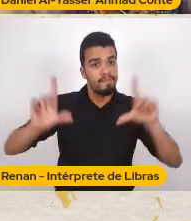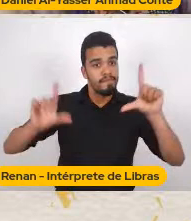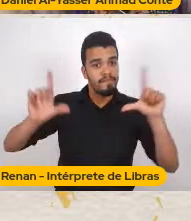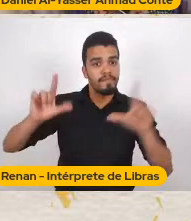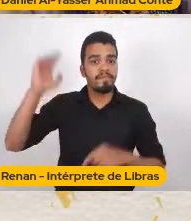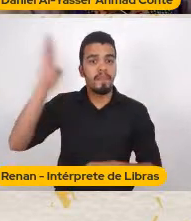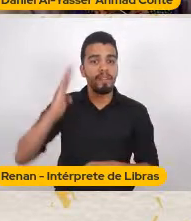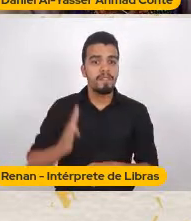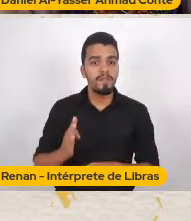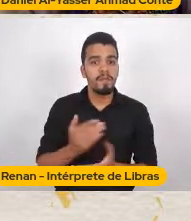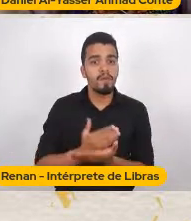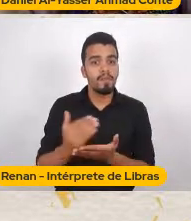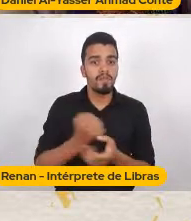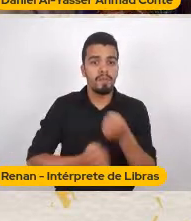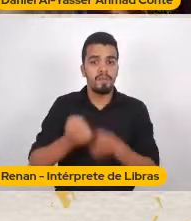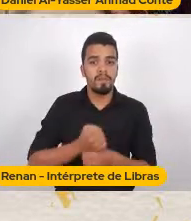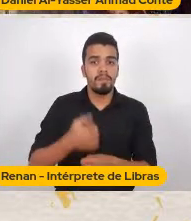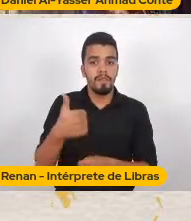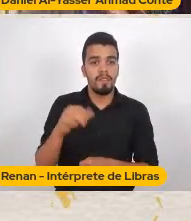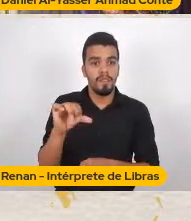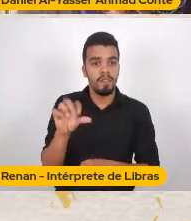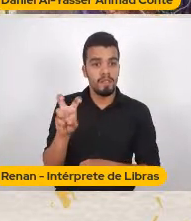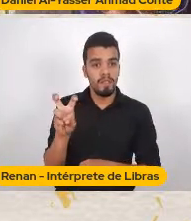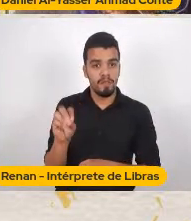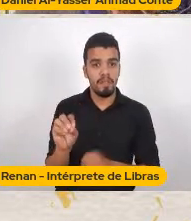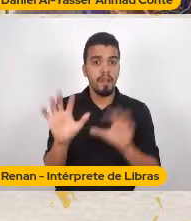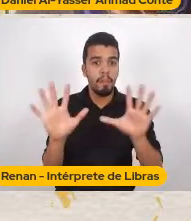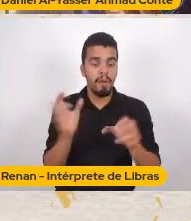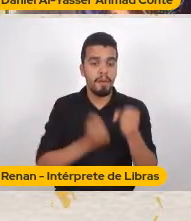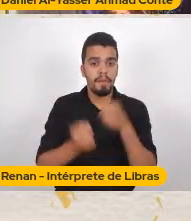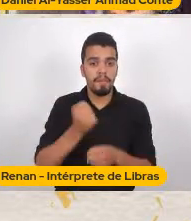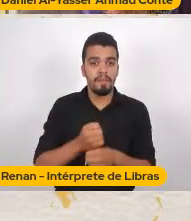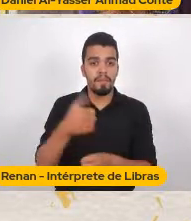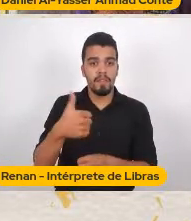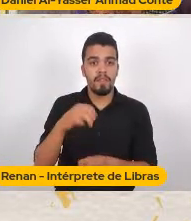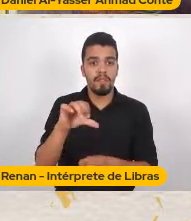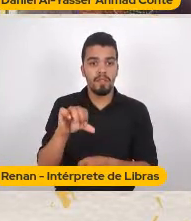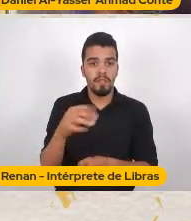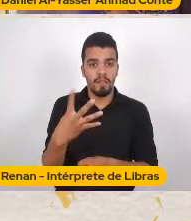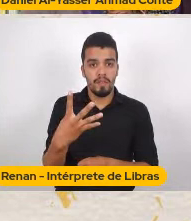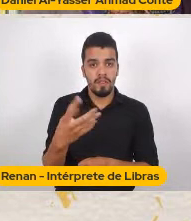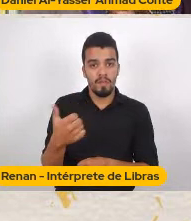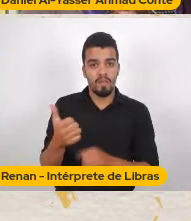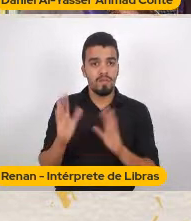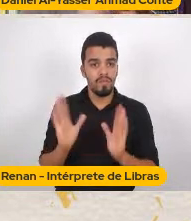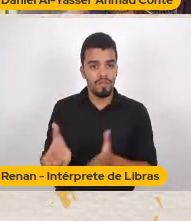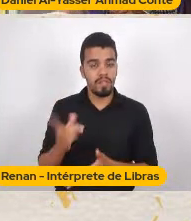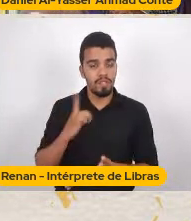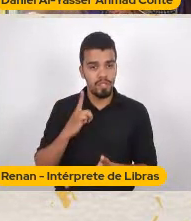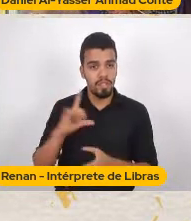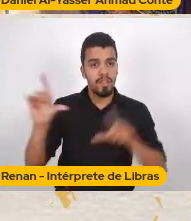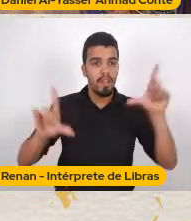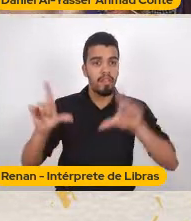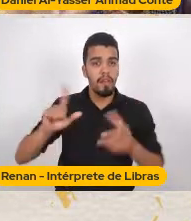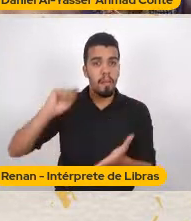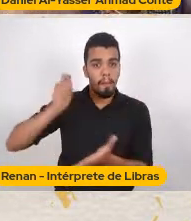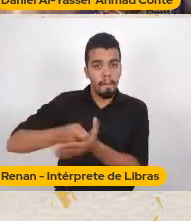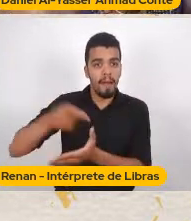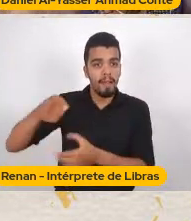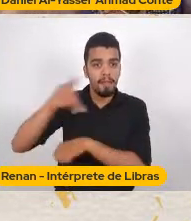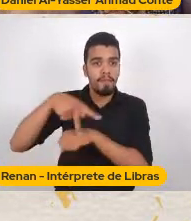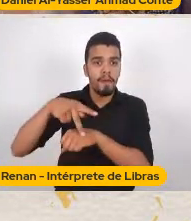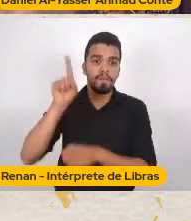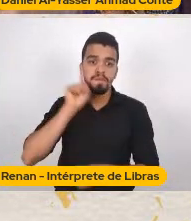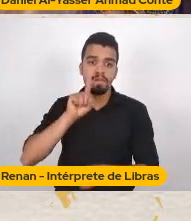1941 Já tinha TV paga Nos Estados Unidos 1941 Pensem na época